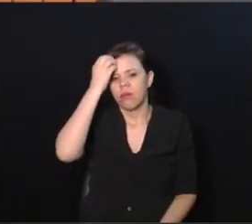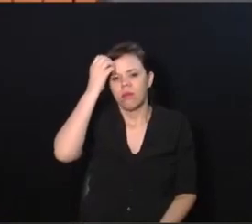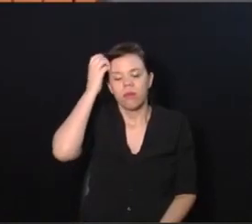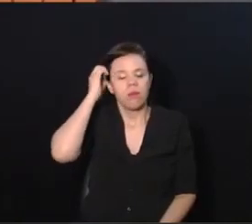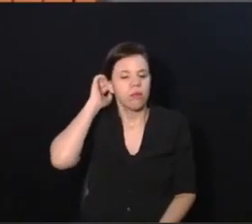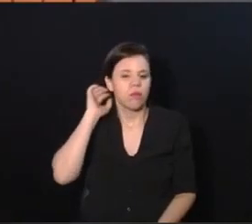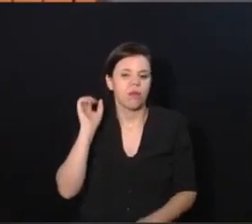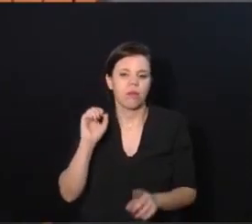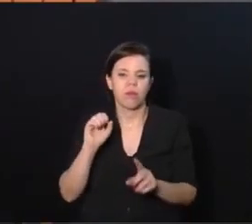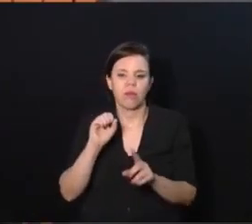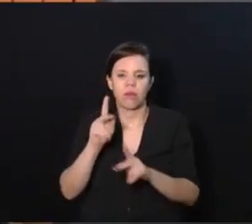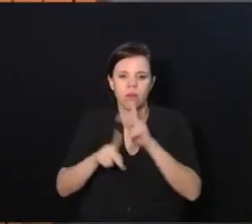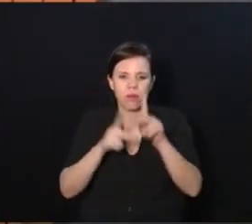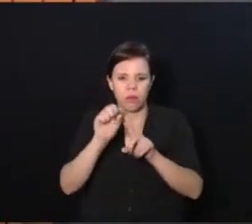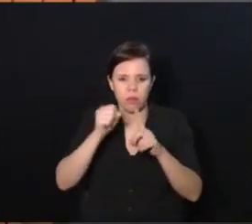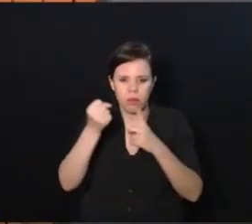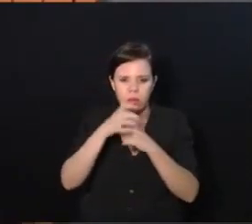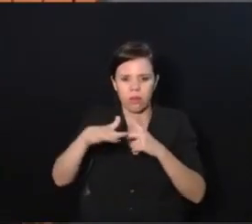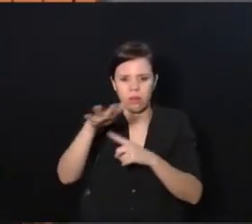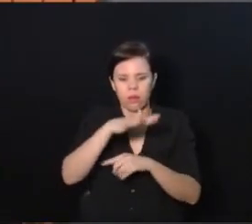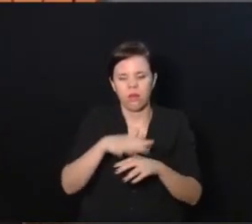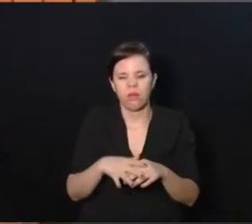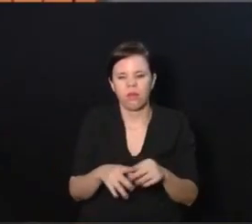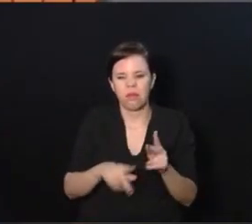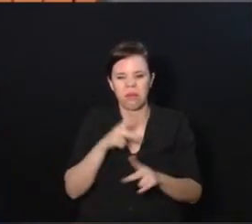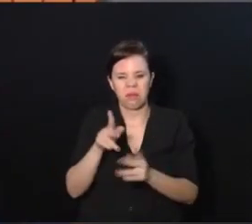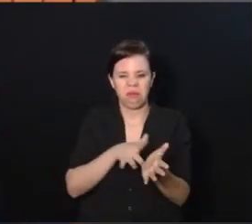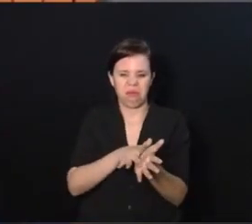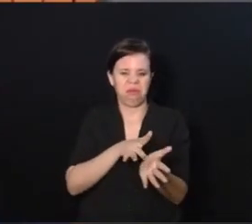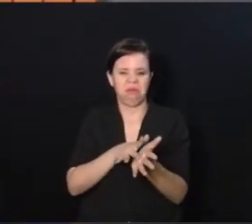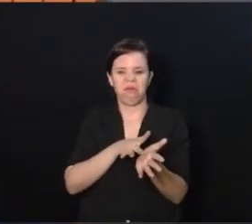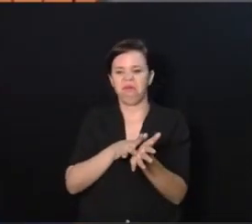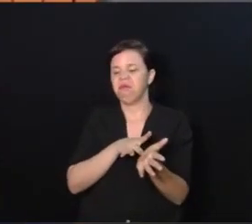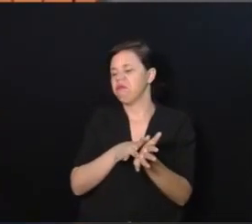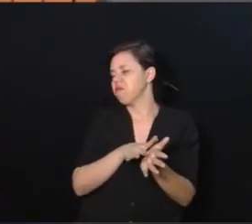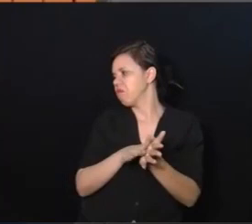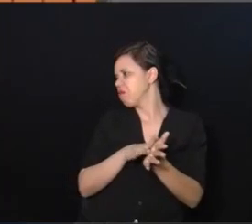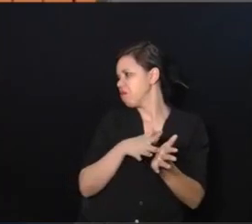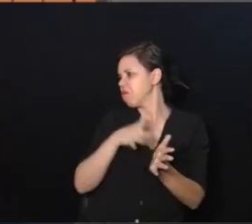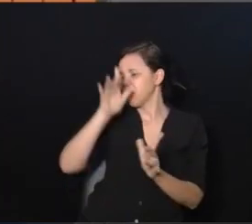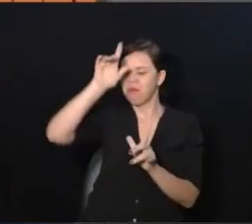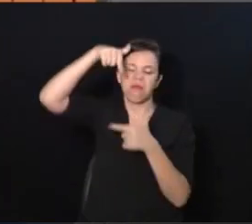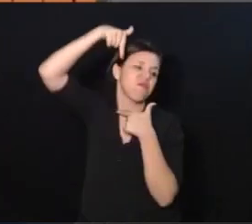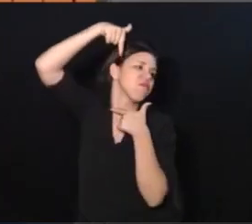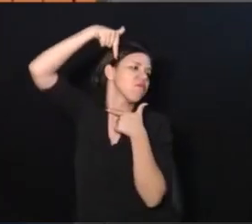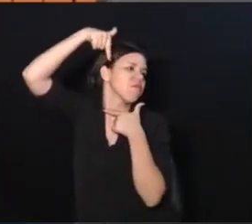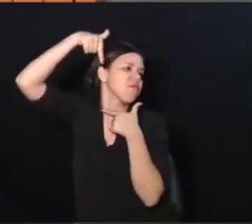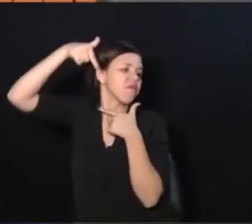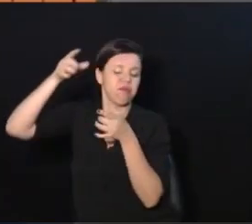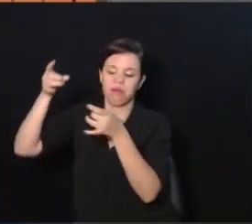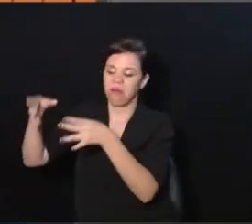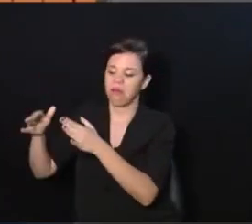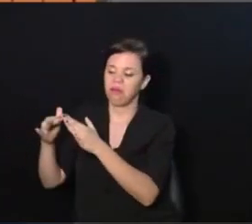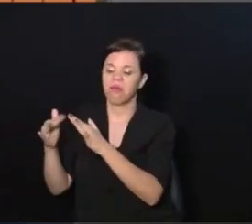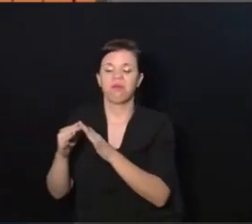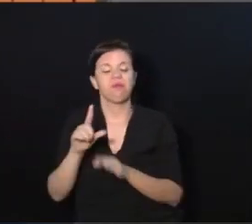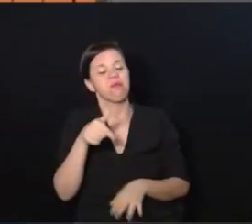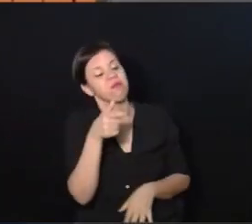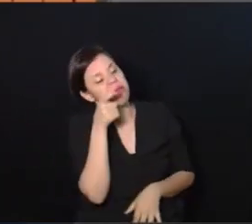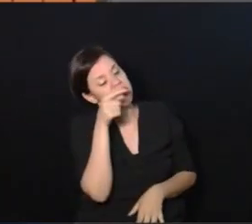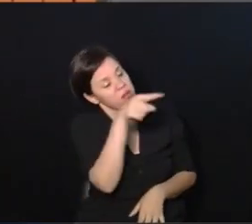a sociedade é muito hipócrita, eles deixam a plaquinha deles em casa e aí vai apontar dedo para a plaquinha do outro.